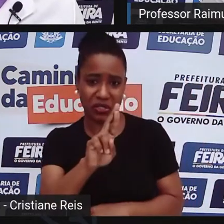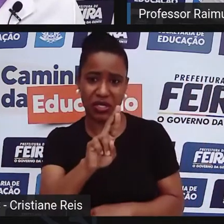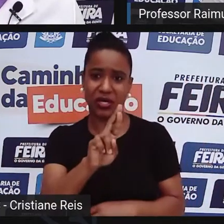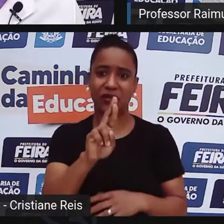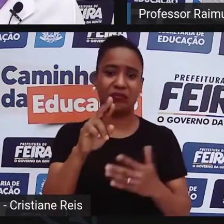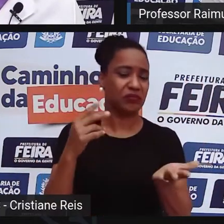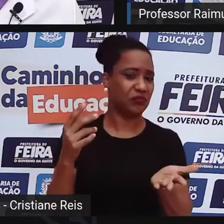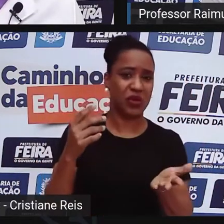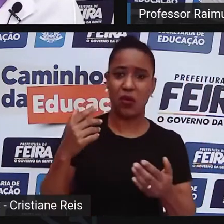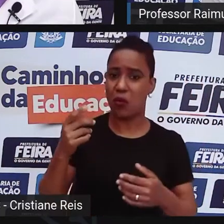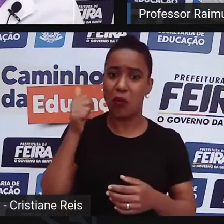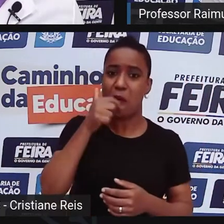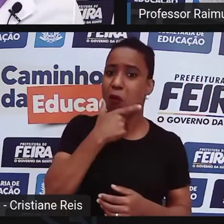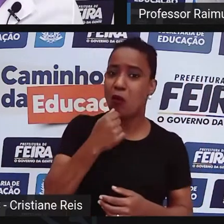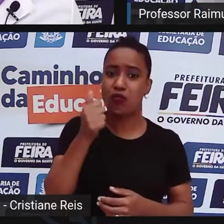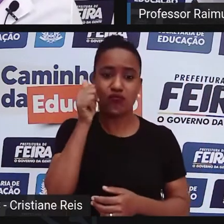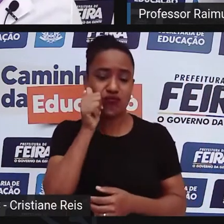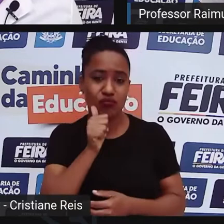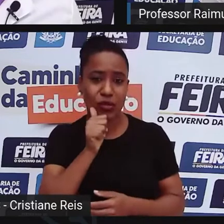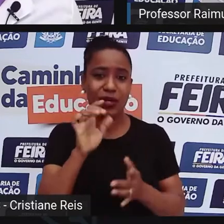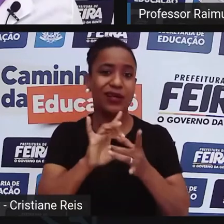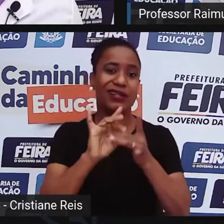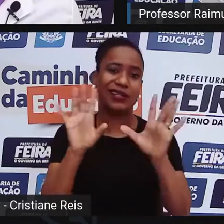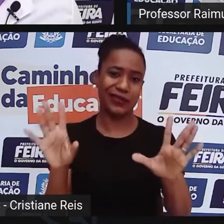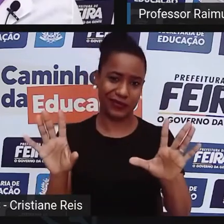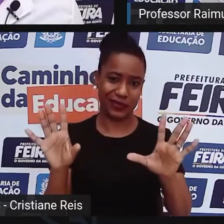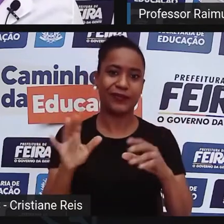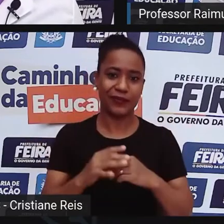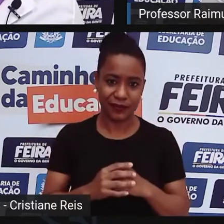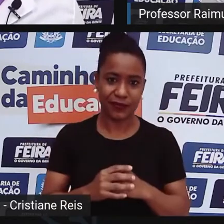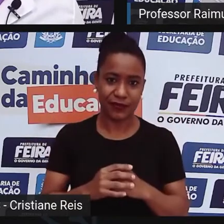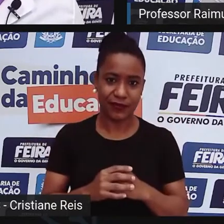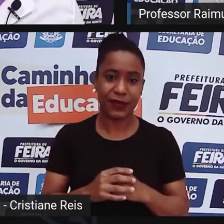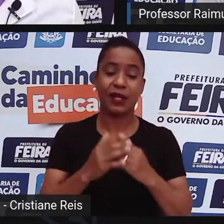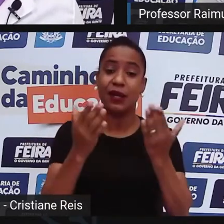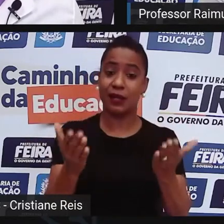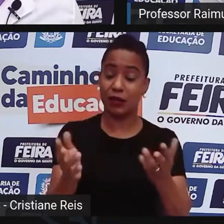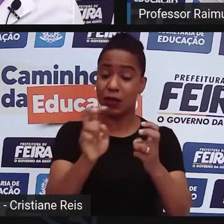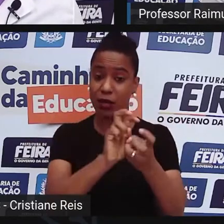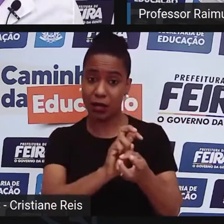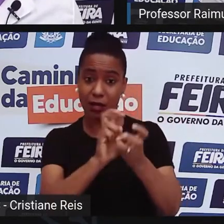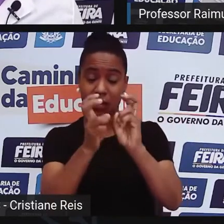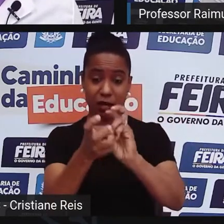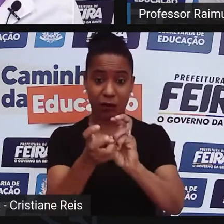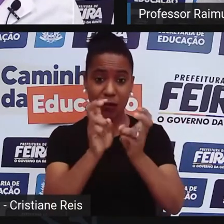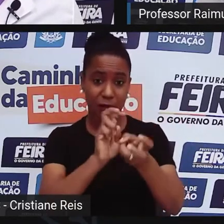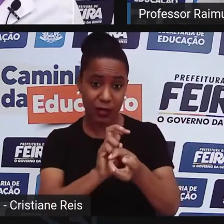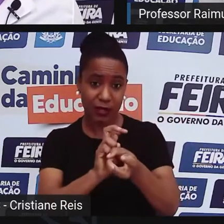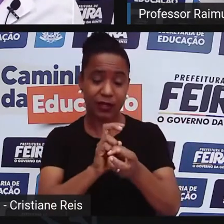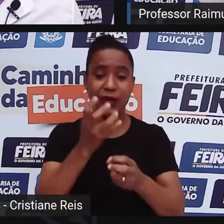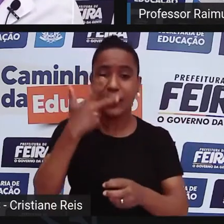de sexo, ela está para todo mundo. A capoeira hoje, ela é desenvolvida com crianças, mulheres,